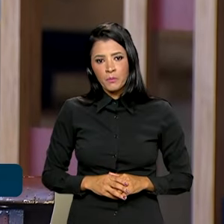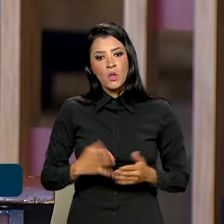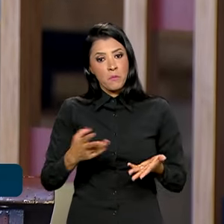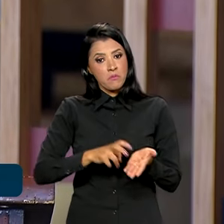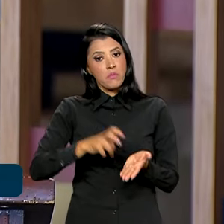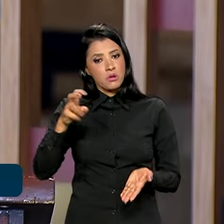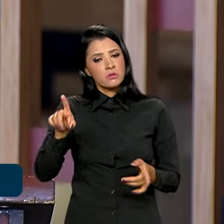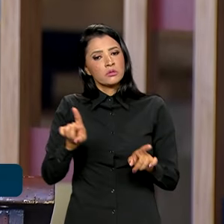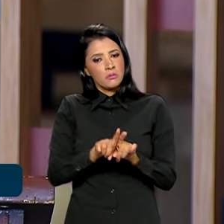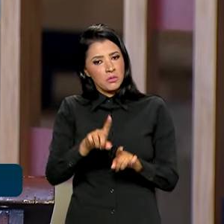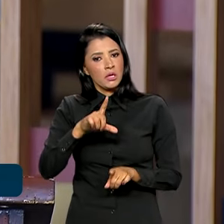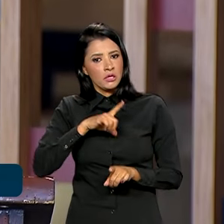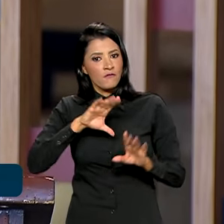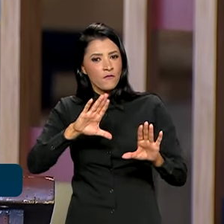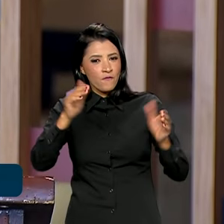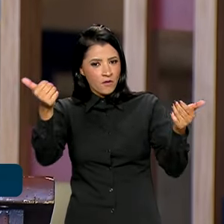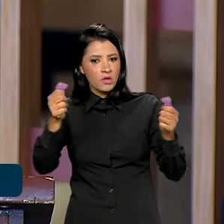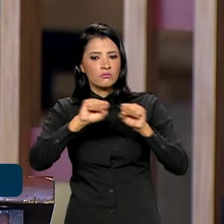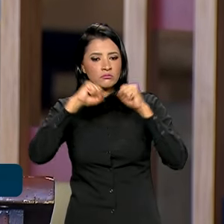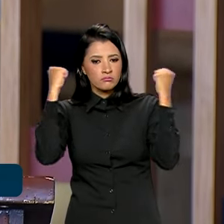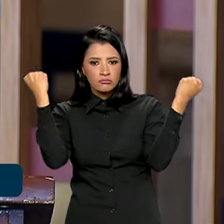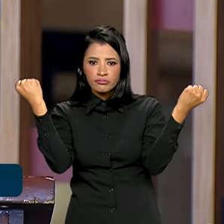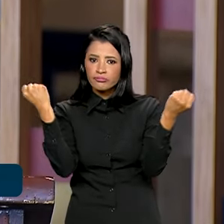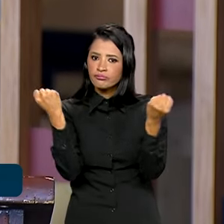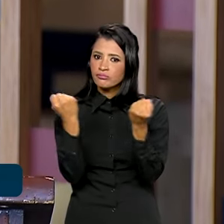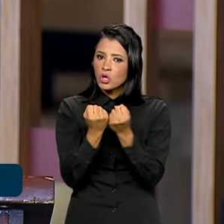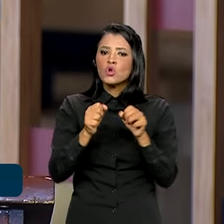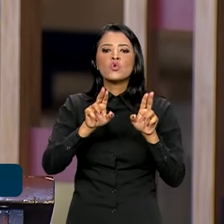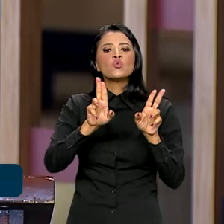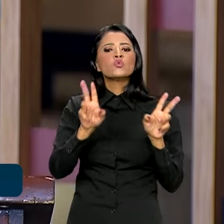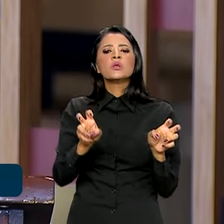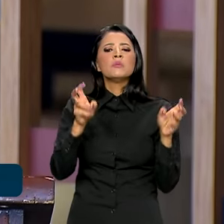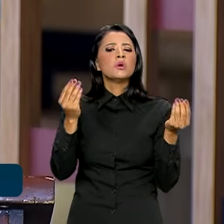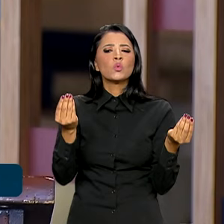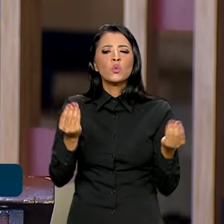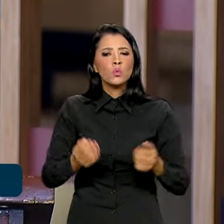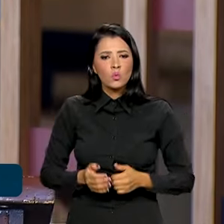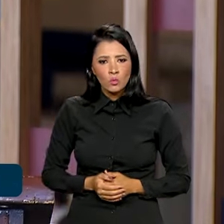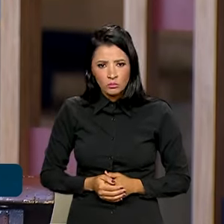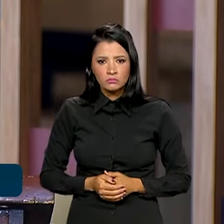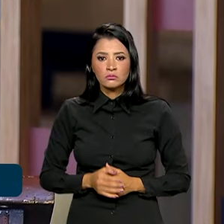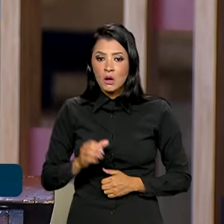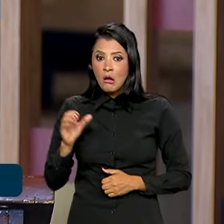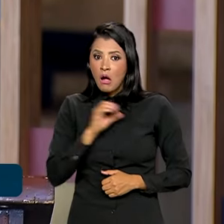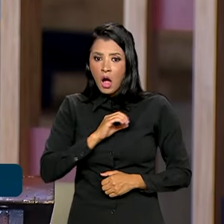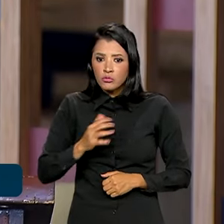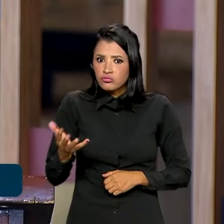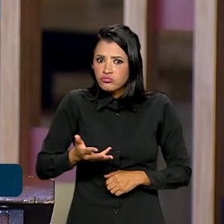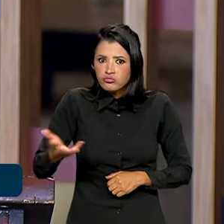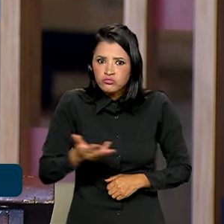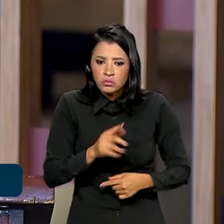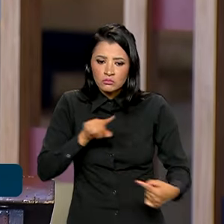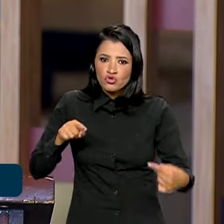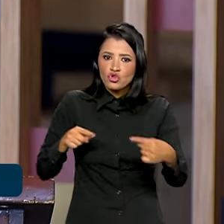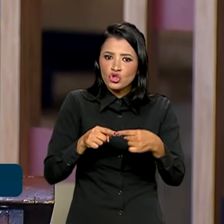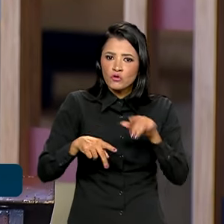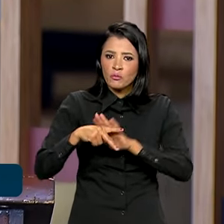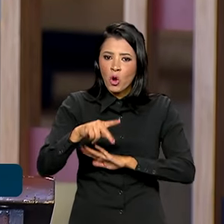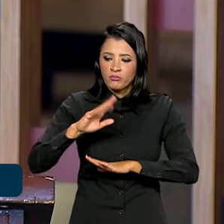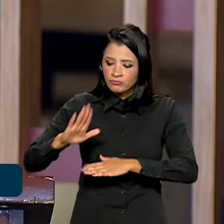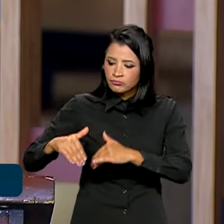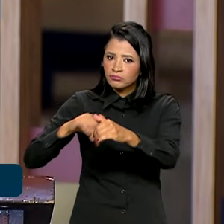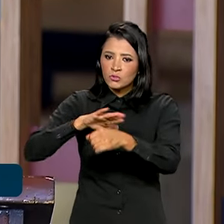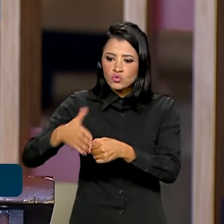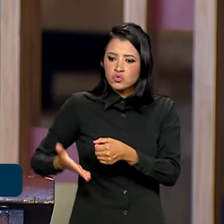nós tivemos um evento, um seminário intitulado Acelerando a Implementação dos Objetivos do Desenvolvimento